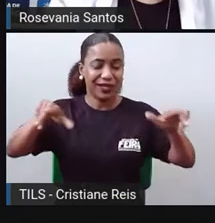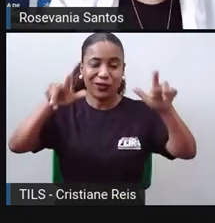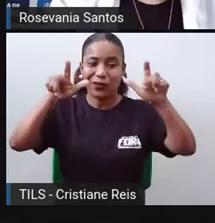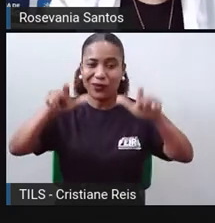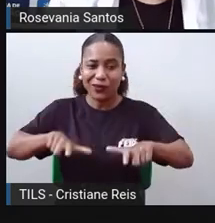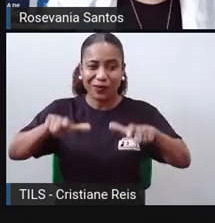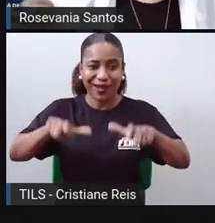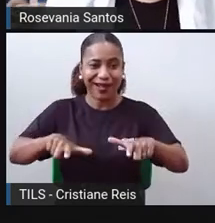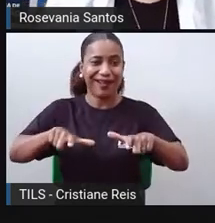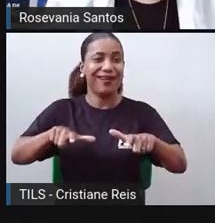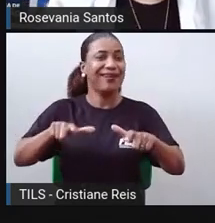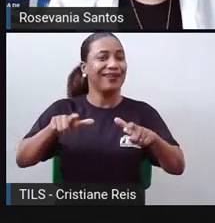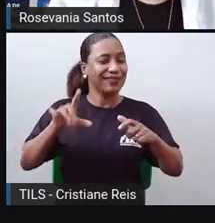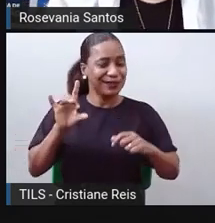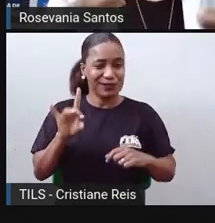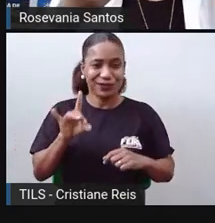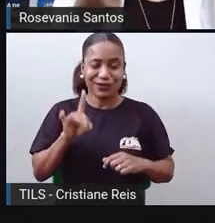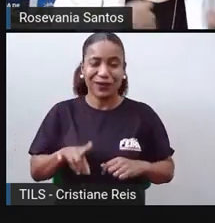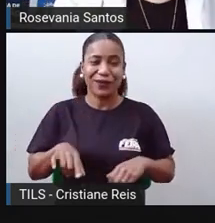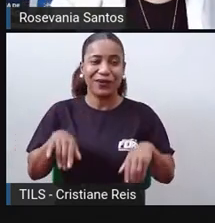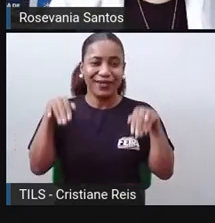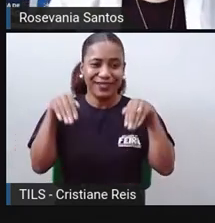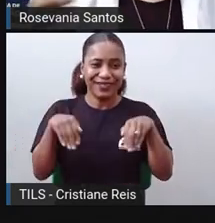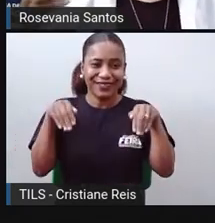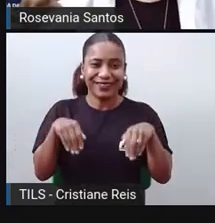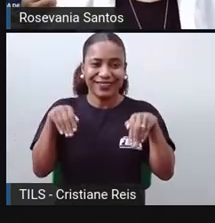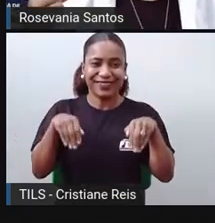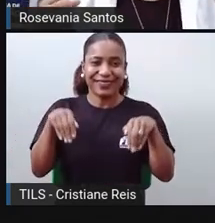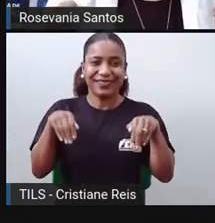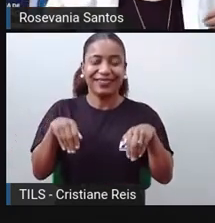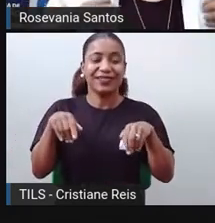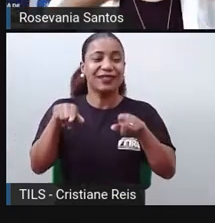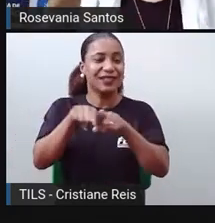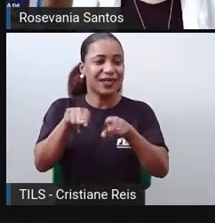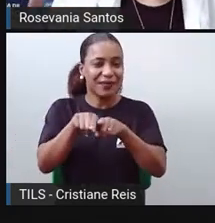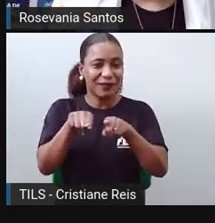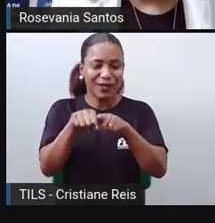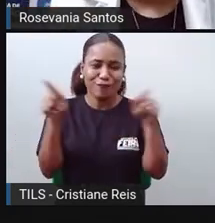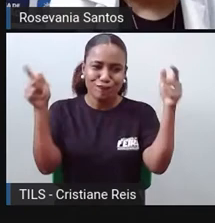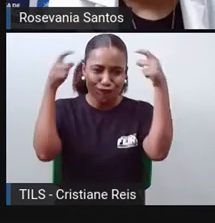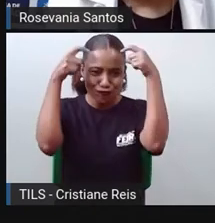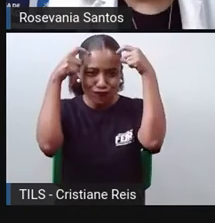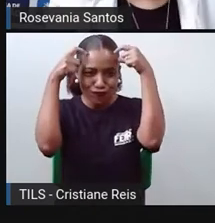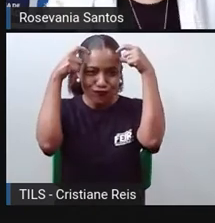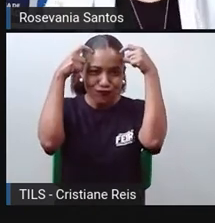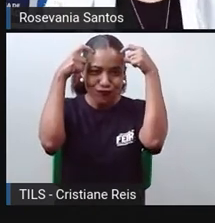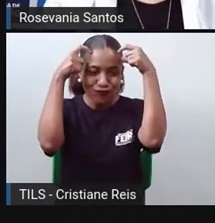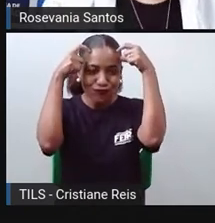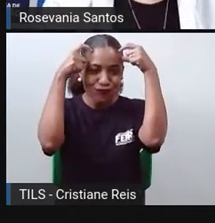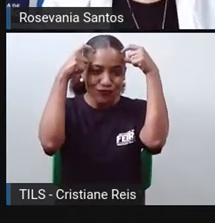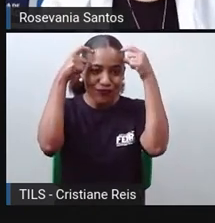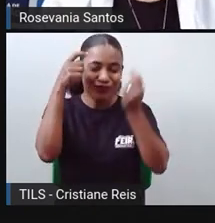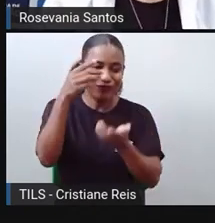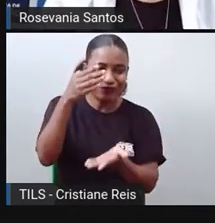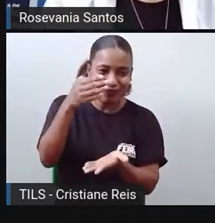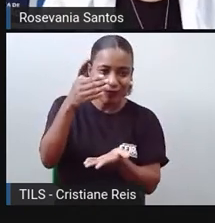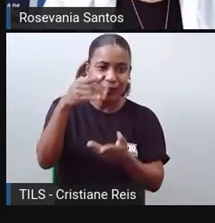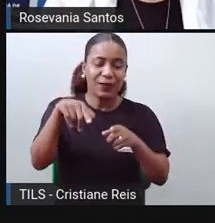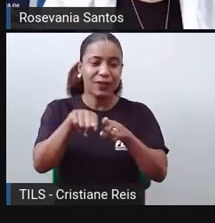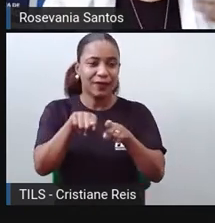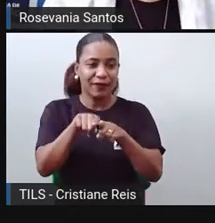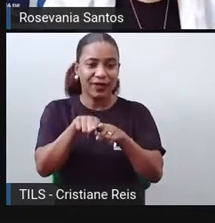canto do planeta, como os cangurus, os koalas, né? O dragão de Komodo, né? Então,